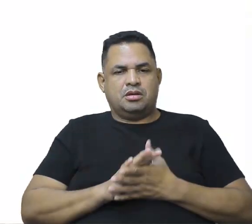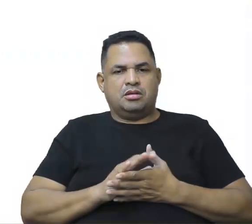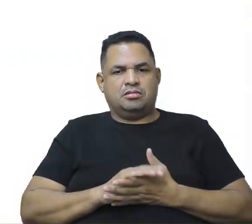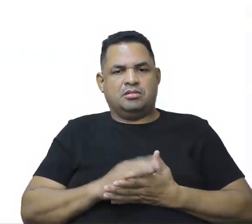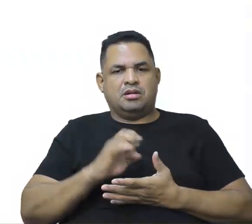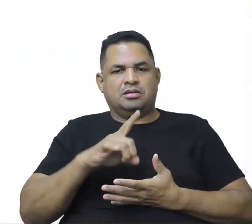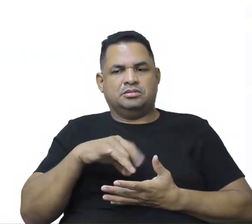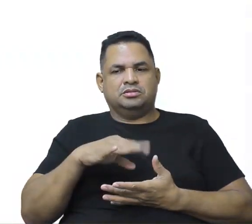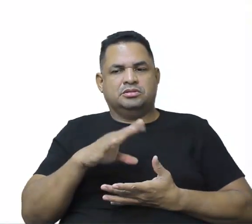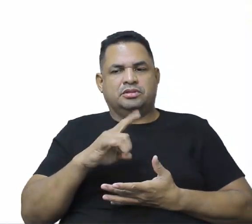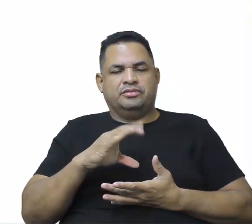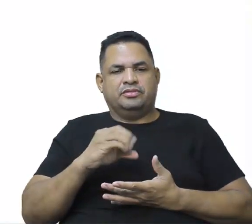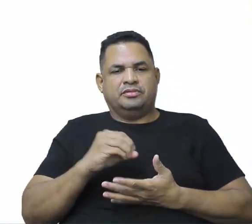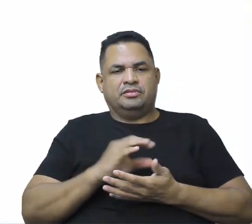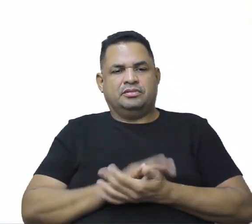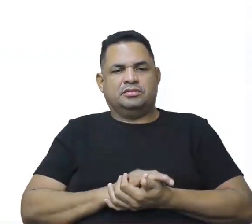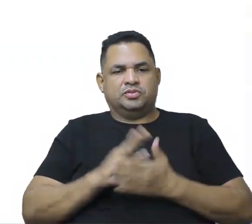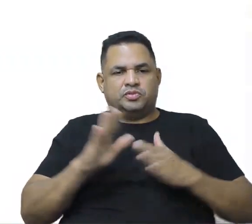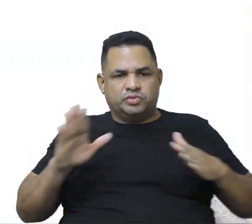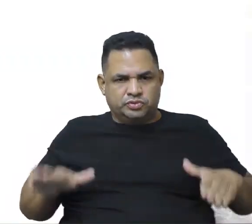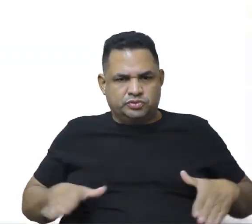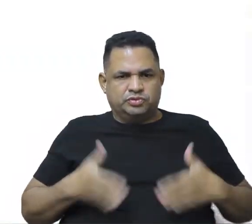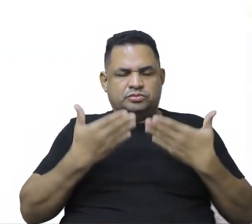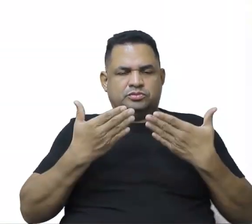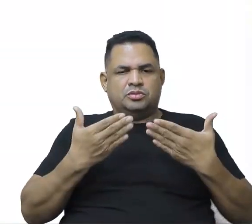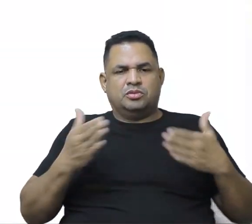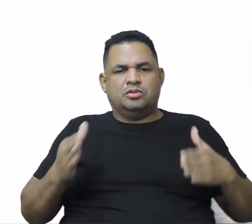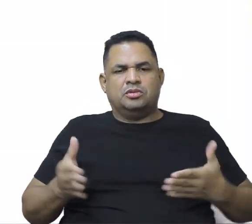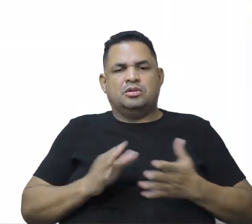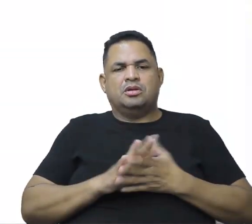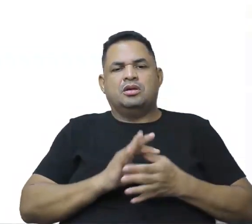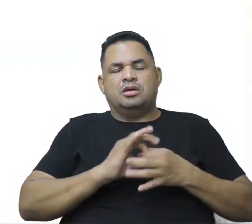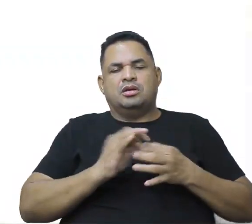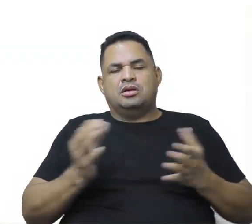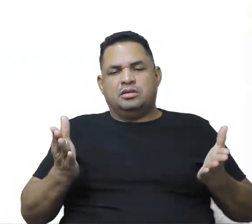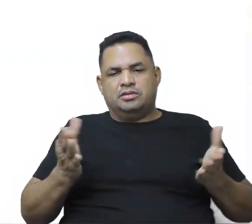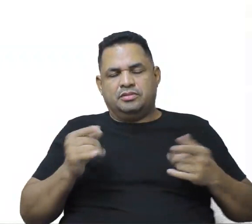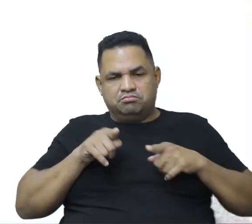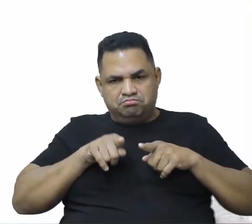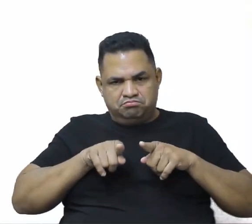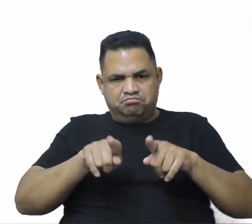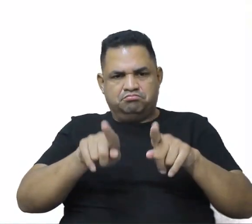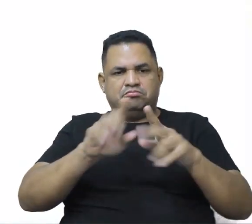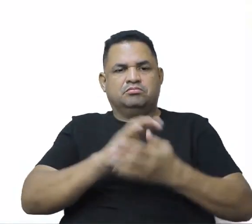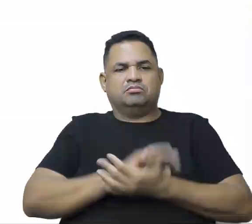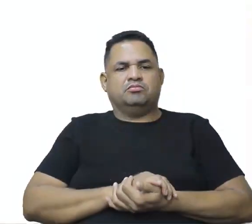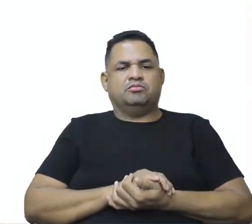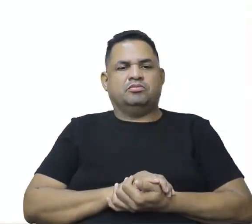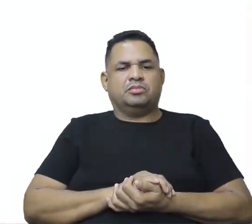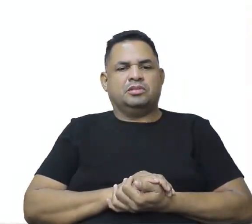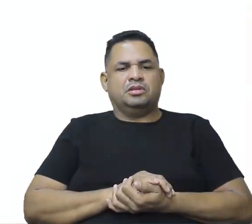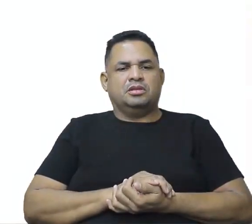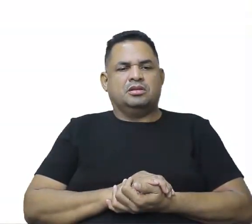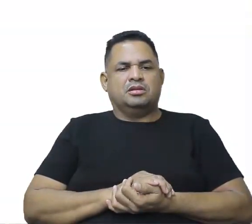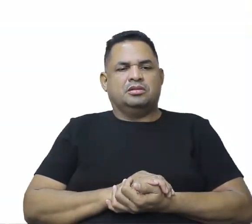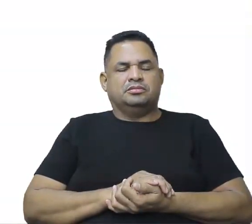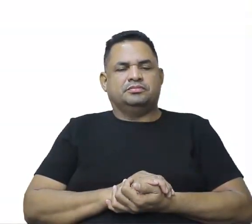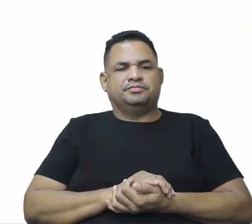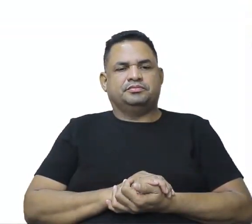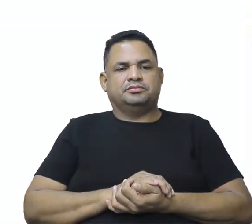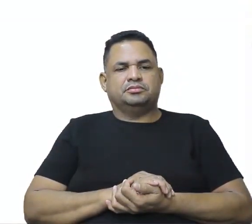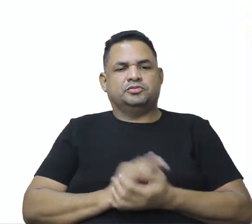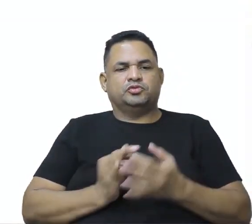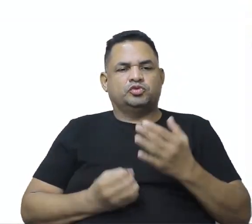é essa relação. Estímulo à livre concorrência? Também não, não está falando disso, né? Formação, é,